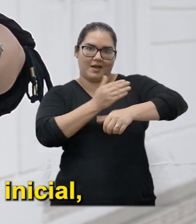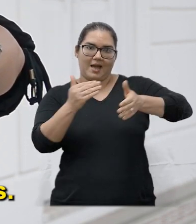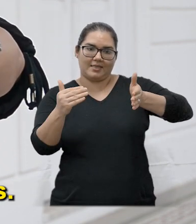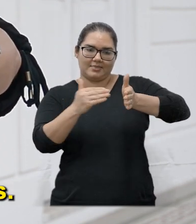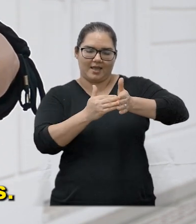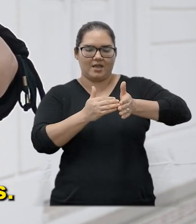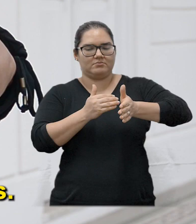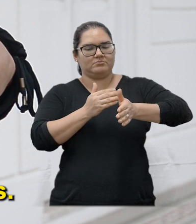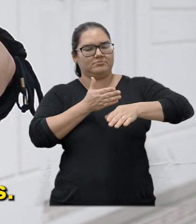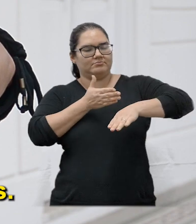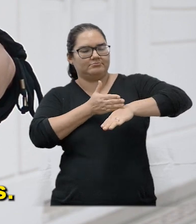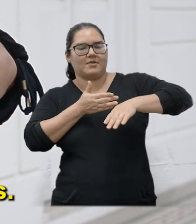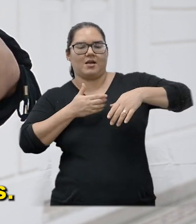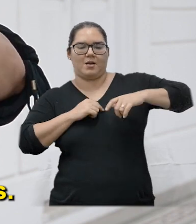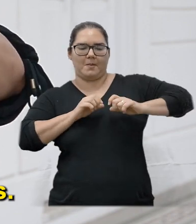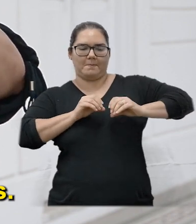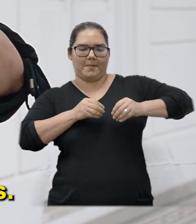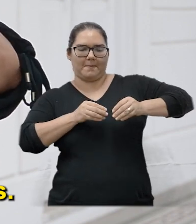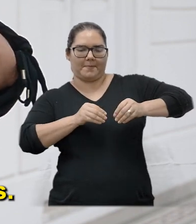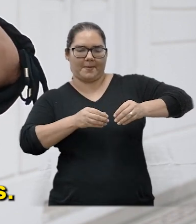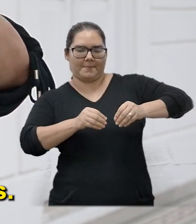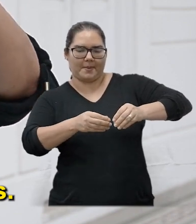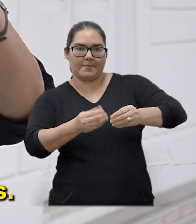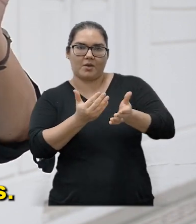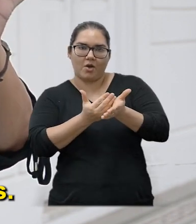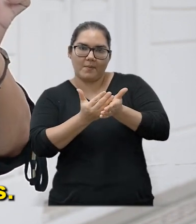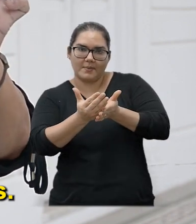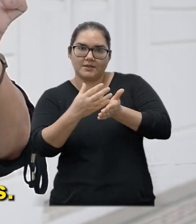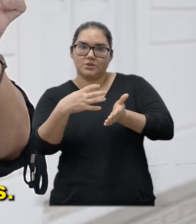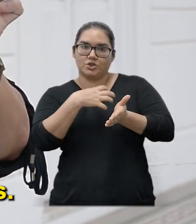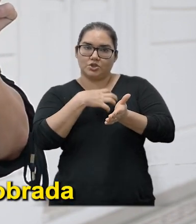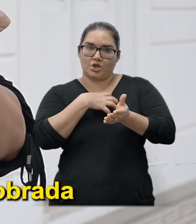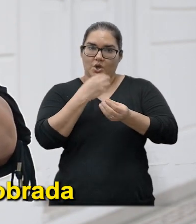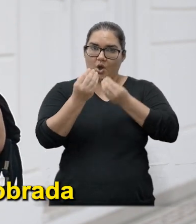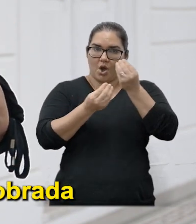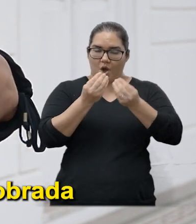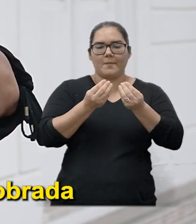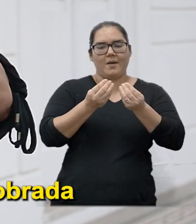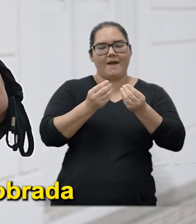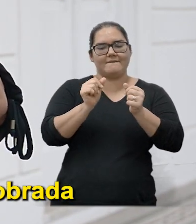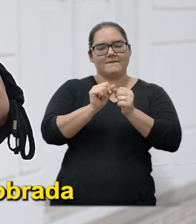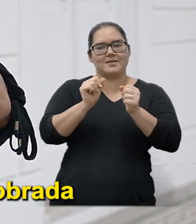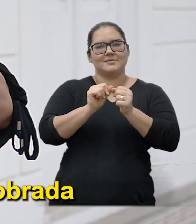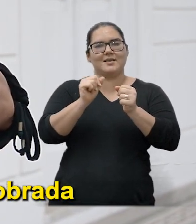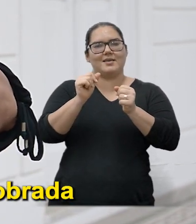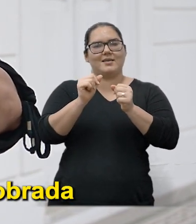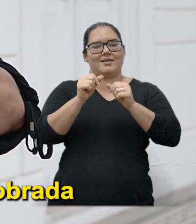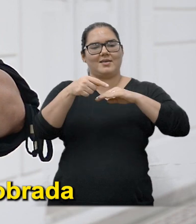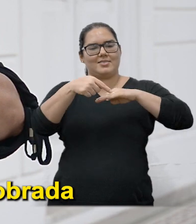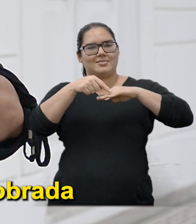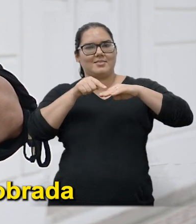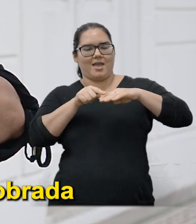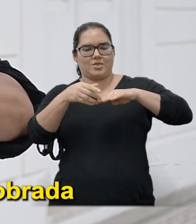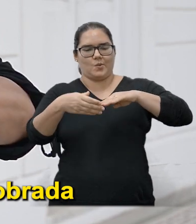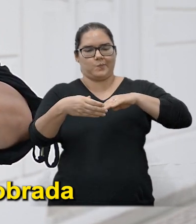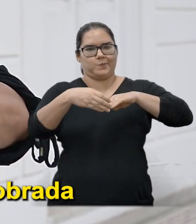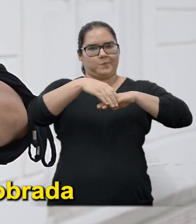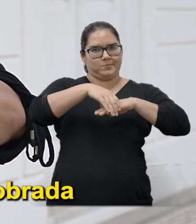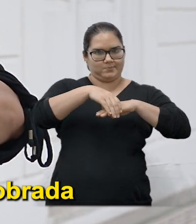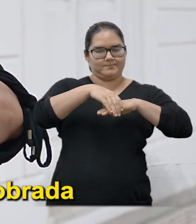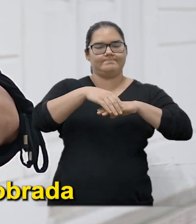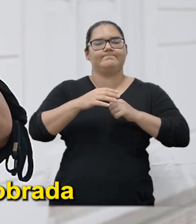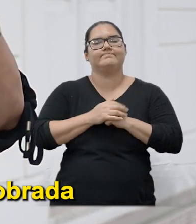Que tem a forma Para o encaixe dos dedos Aí Metodicamente Ele